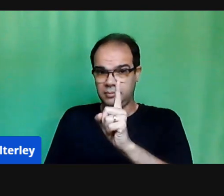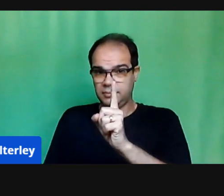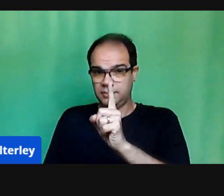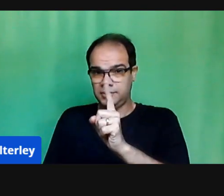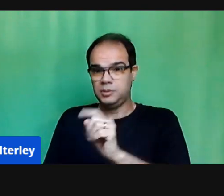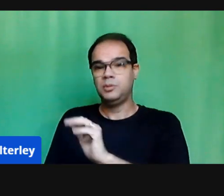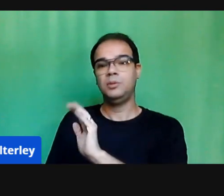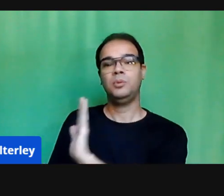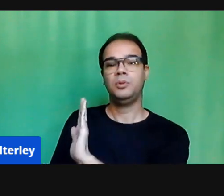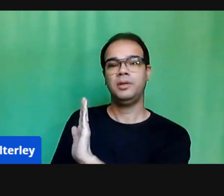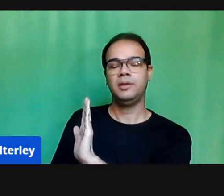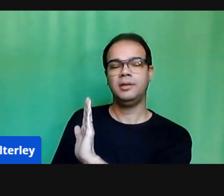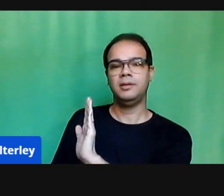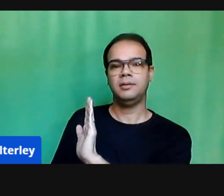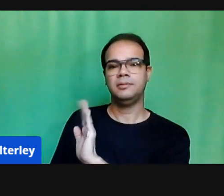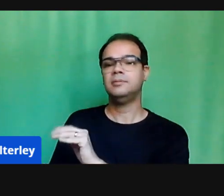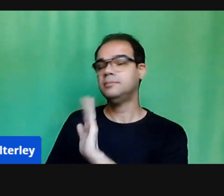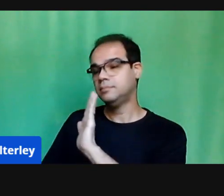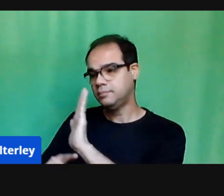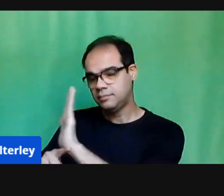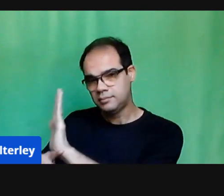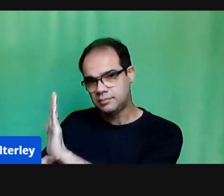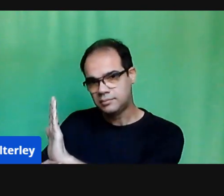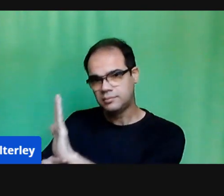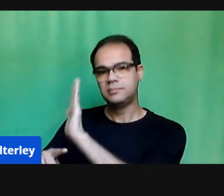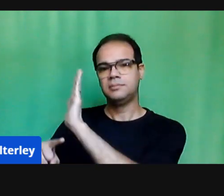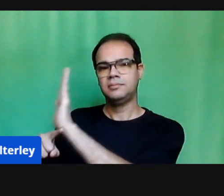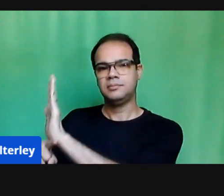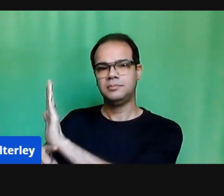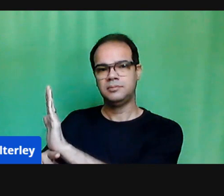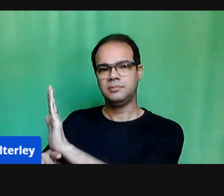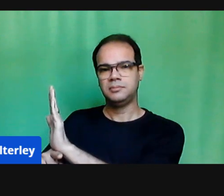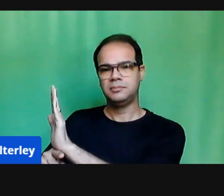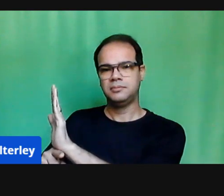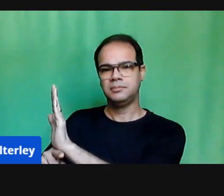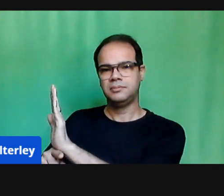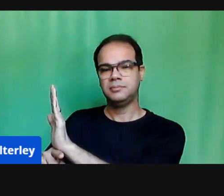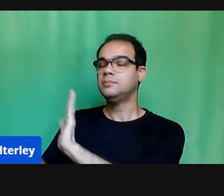apontamos para as famílias e falamos, vamos lá,